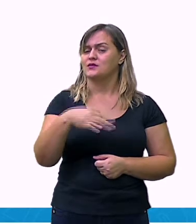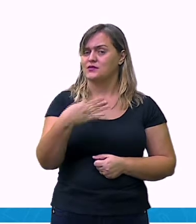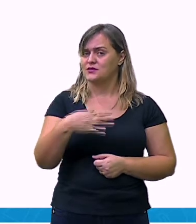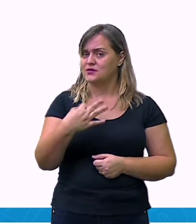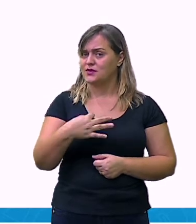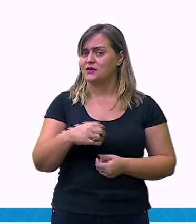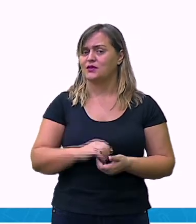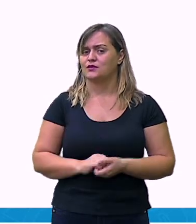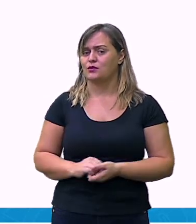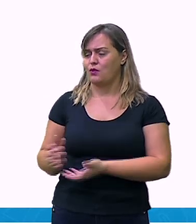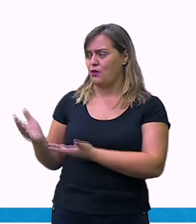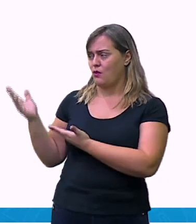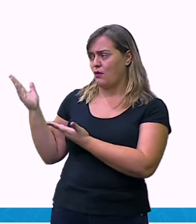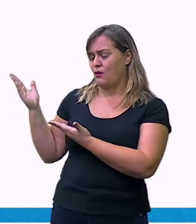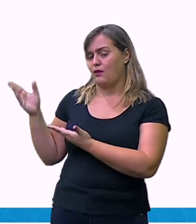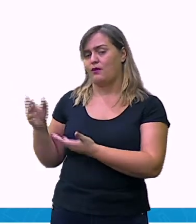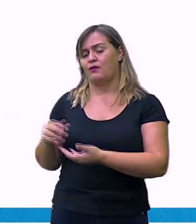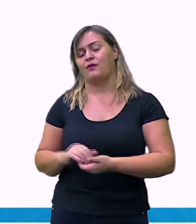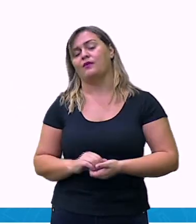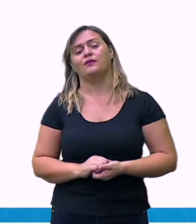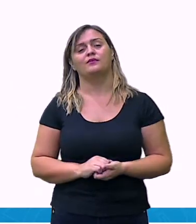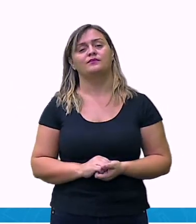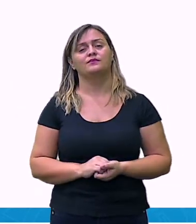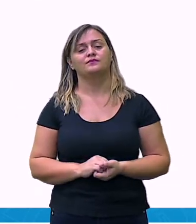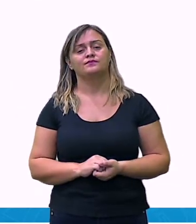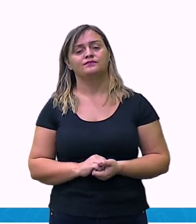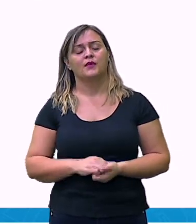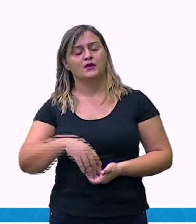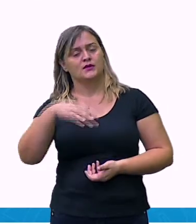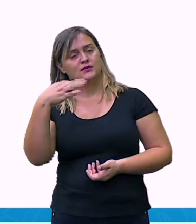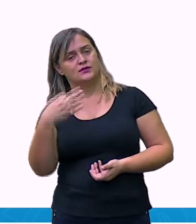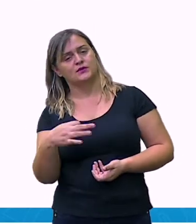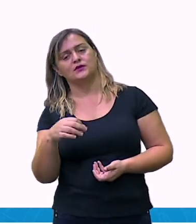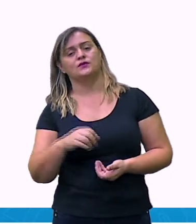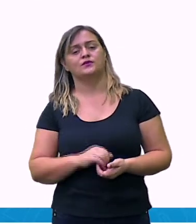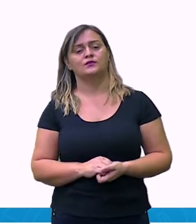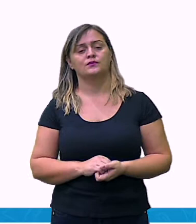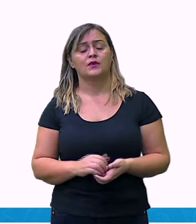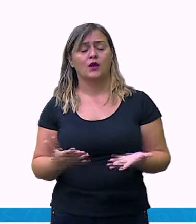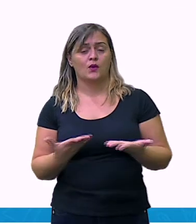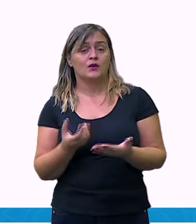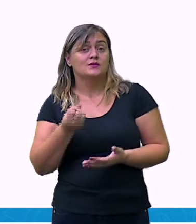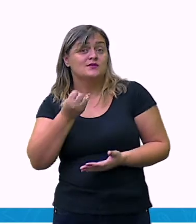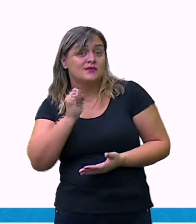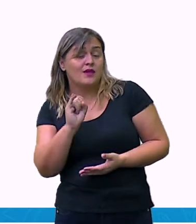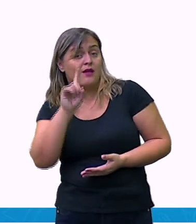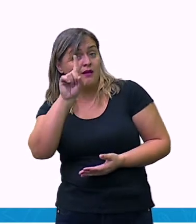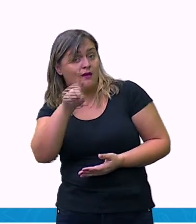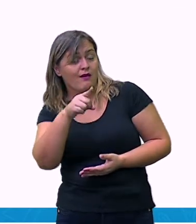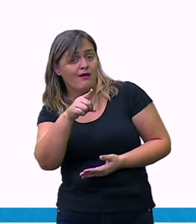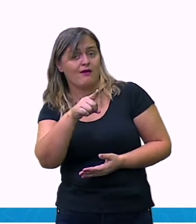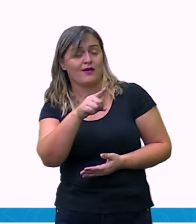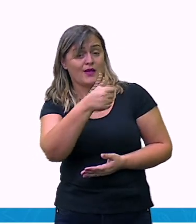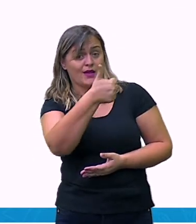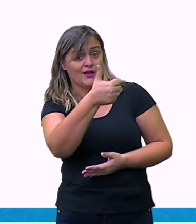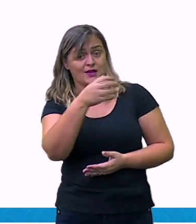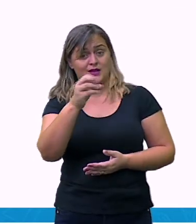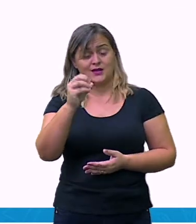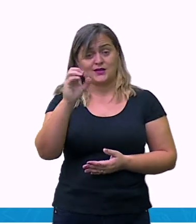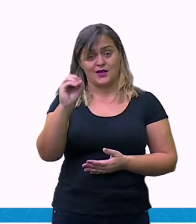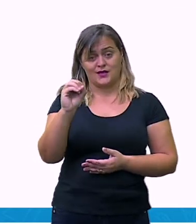centésimo, pois estamos falando de 100, que é aqui a última ordem.